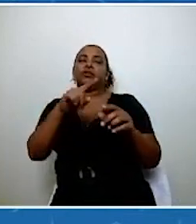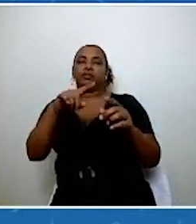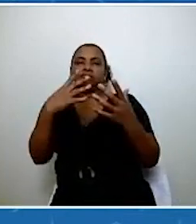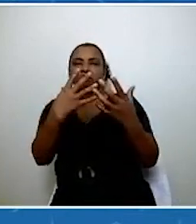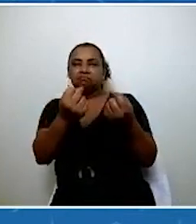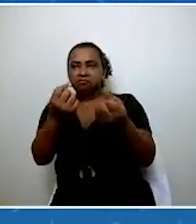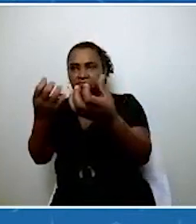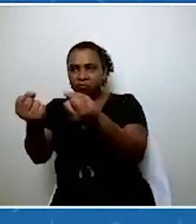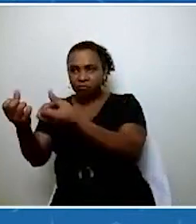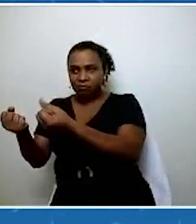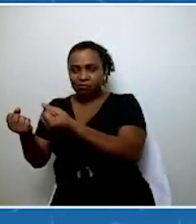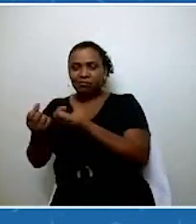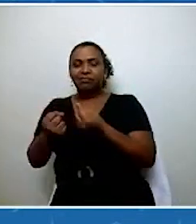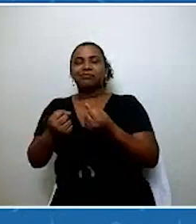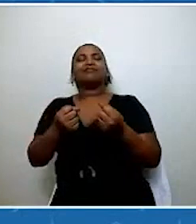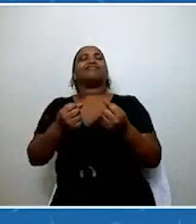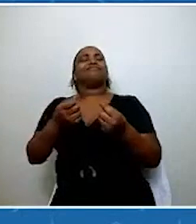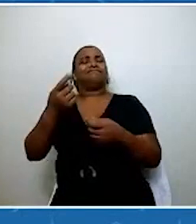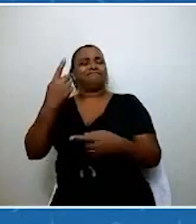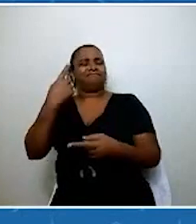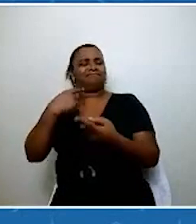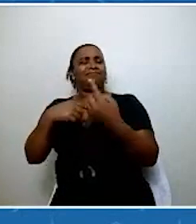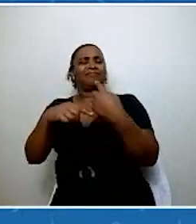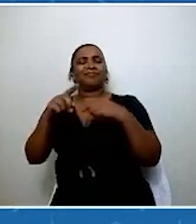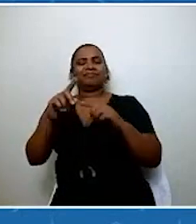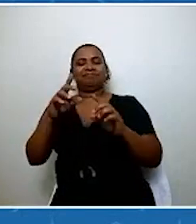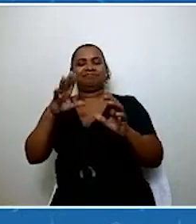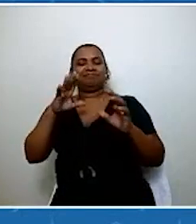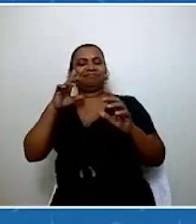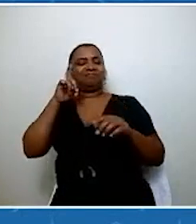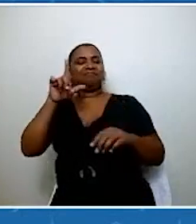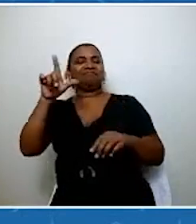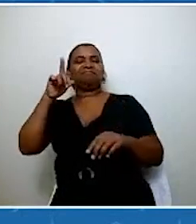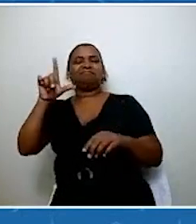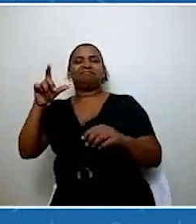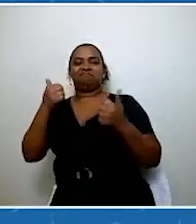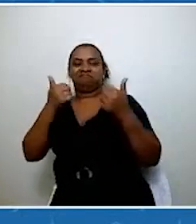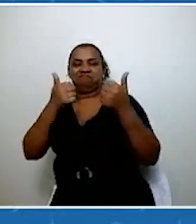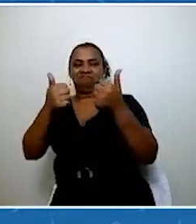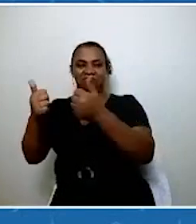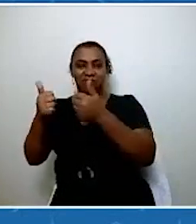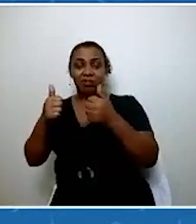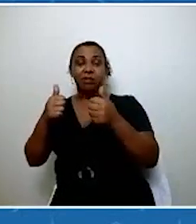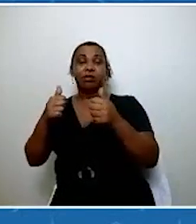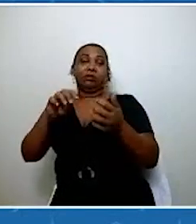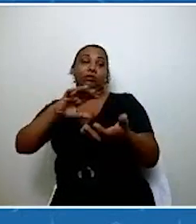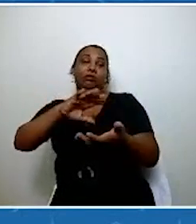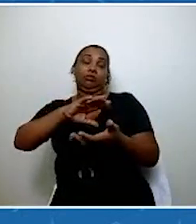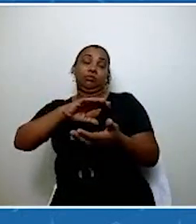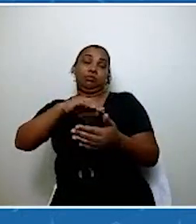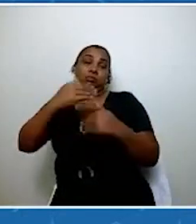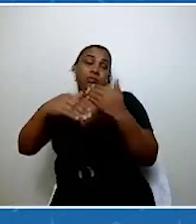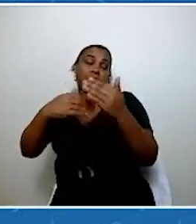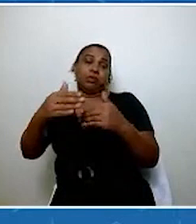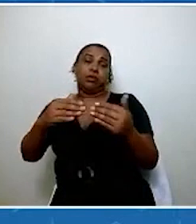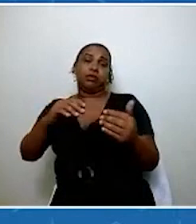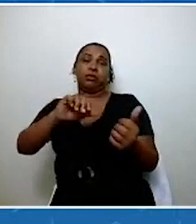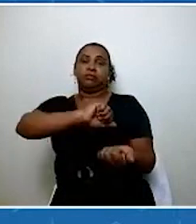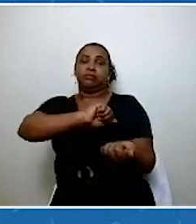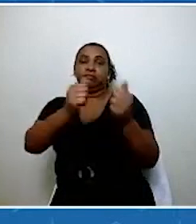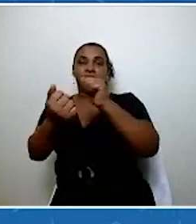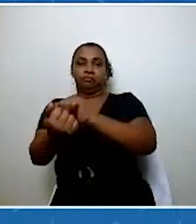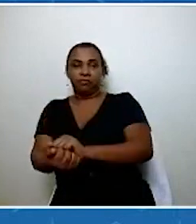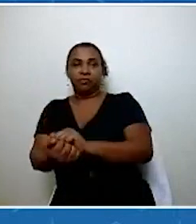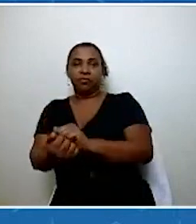grande ganho, mas era um processo ali de transição, então a gente tem esse desafio, né, de agora, nessa nova gestão